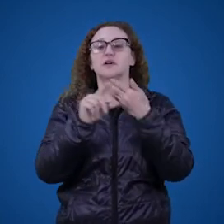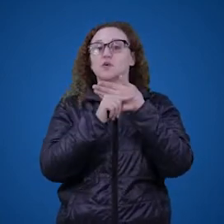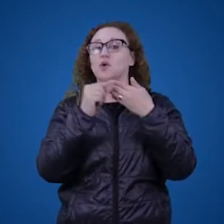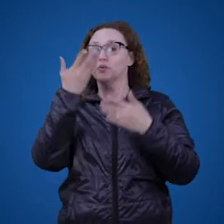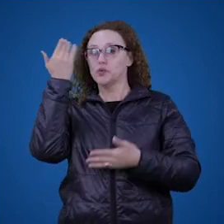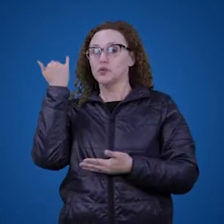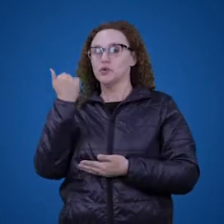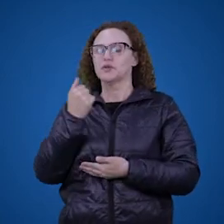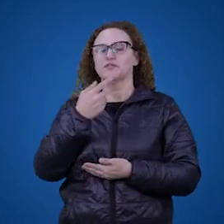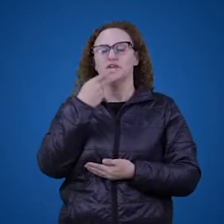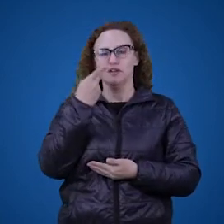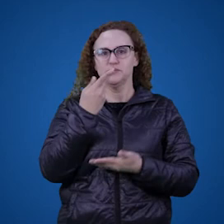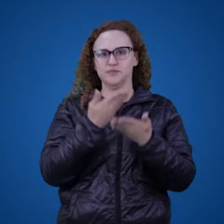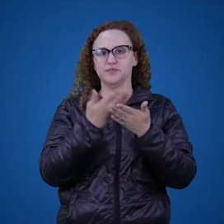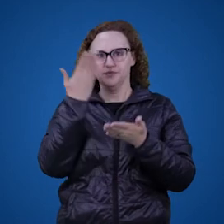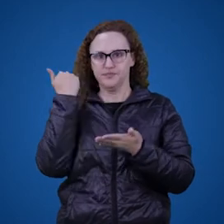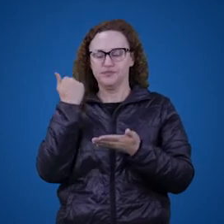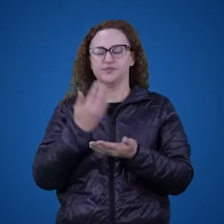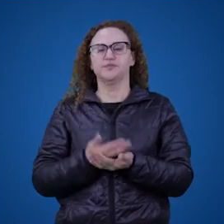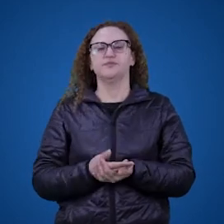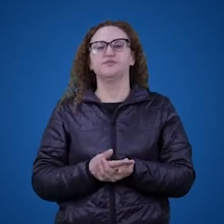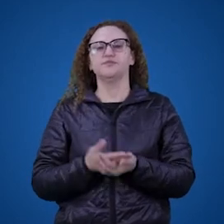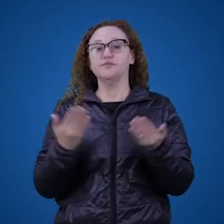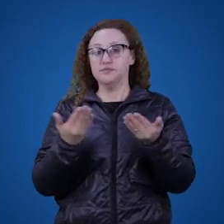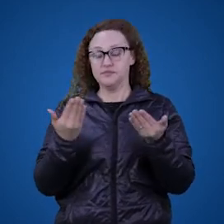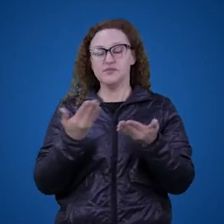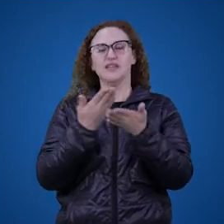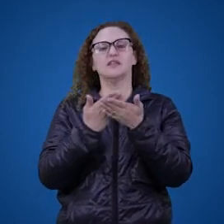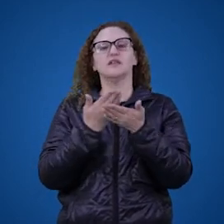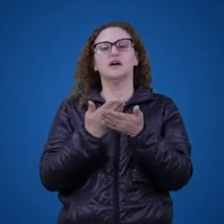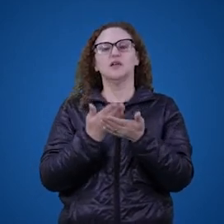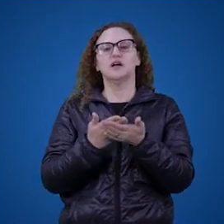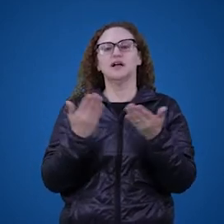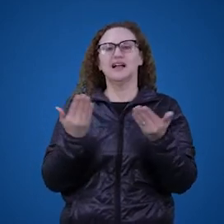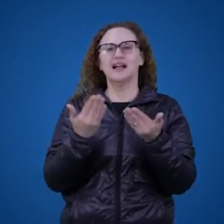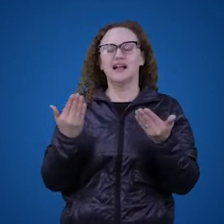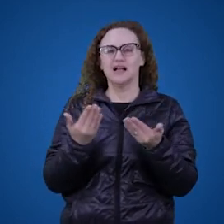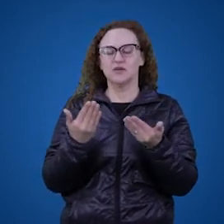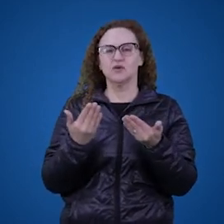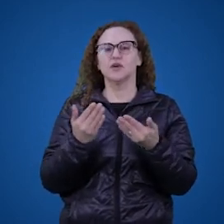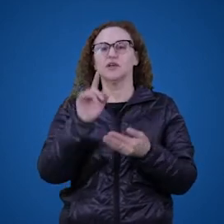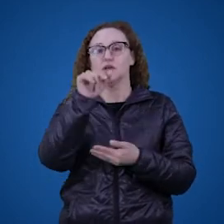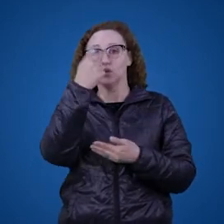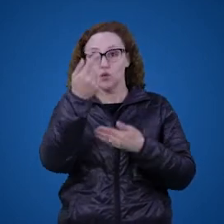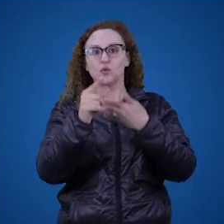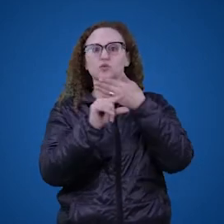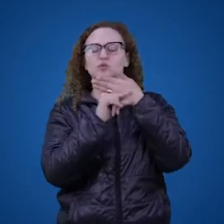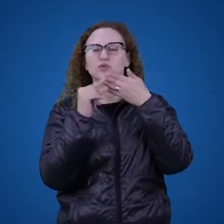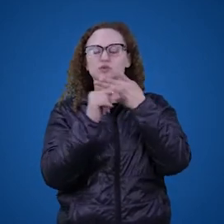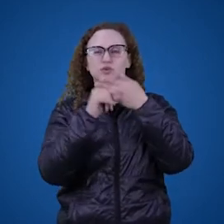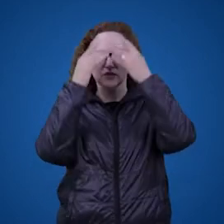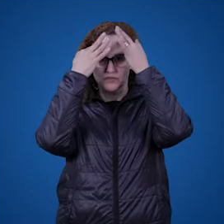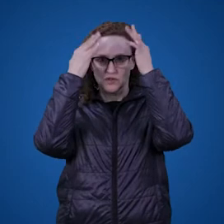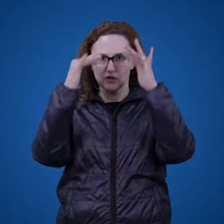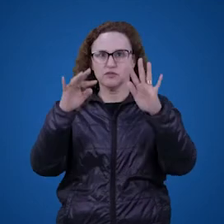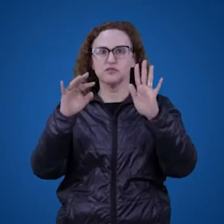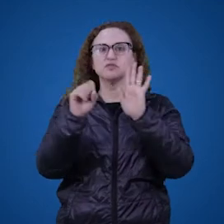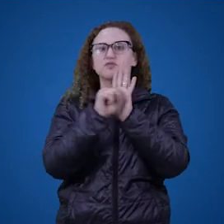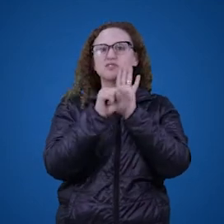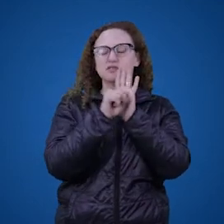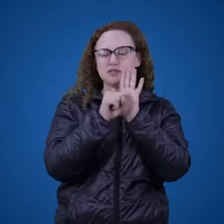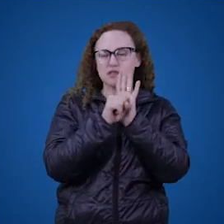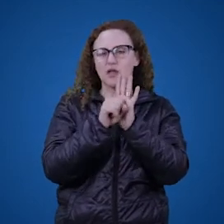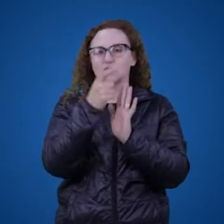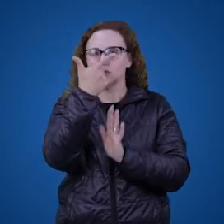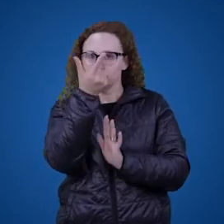como o Husserl. A gente vai basear essa aula na posição do Ludwig Wittgenstein, que é um filósofo do começo